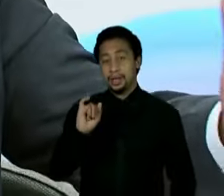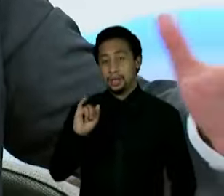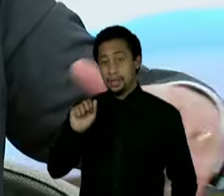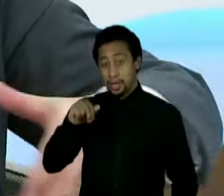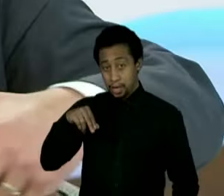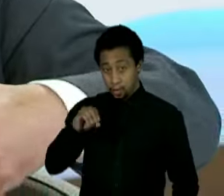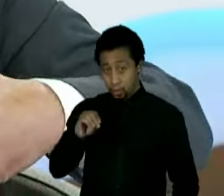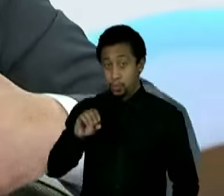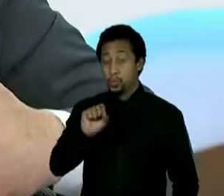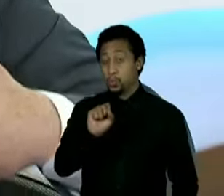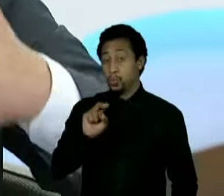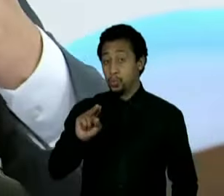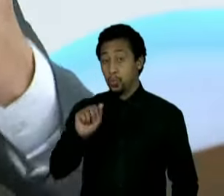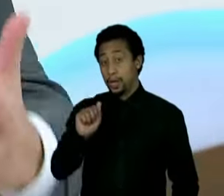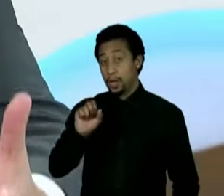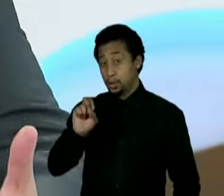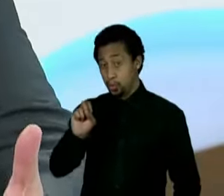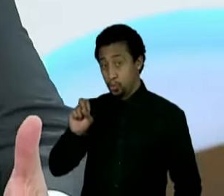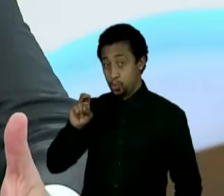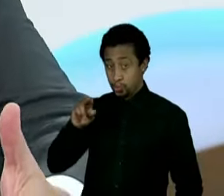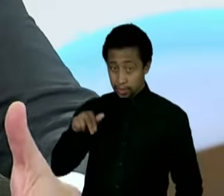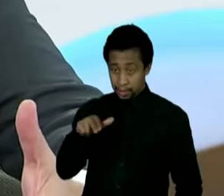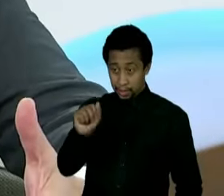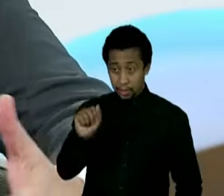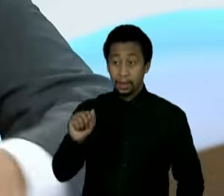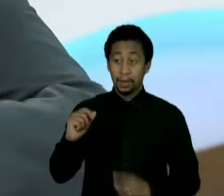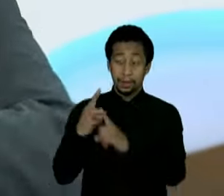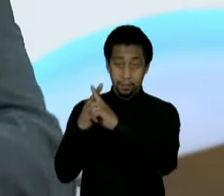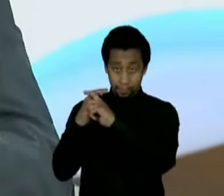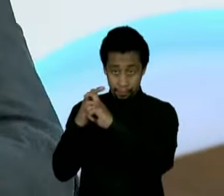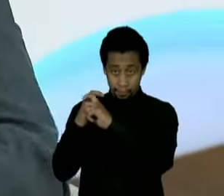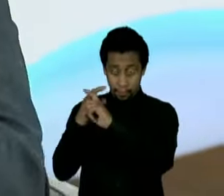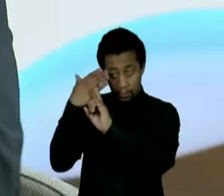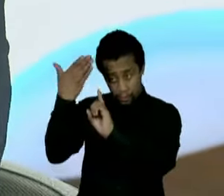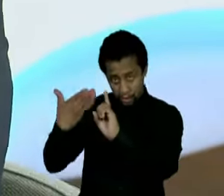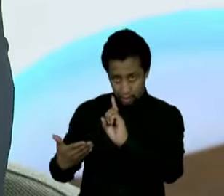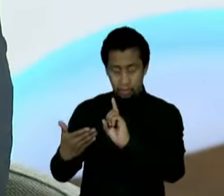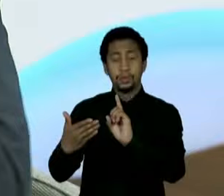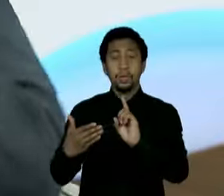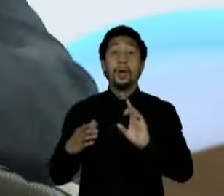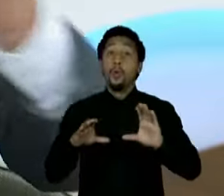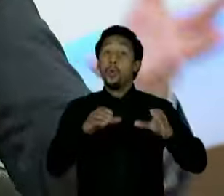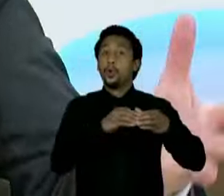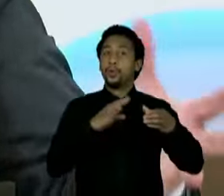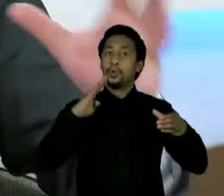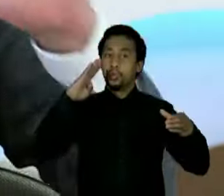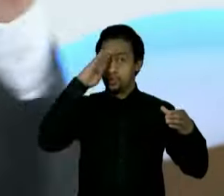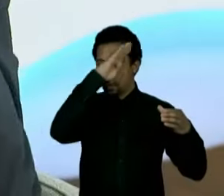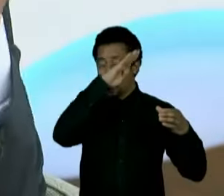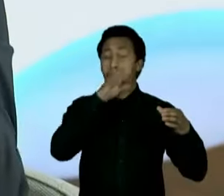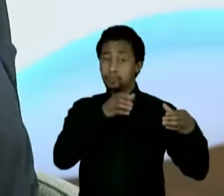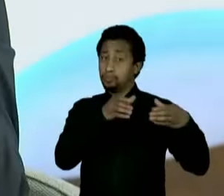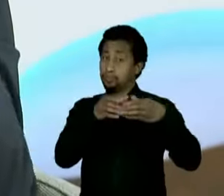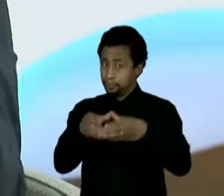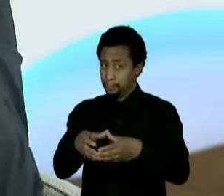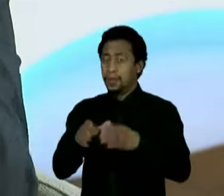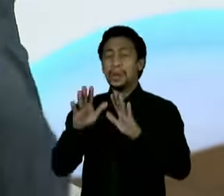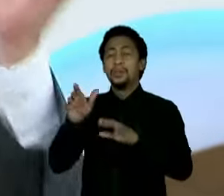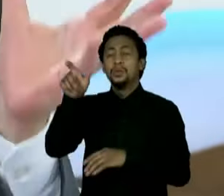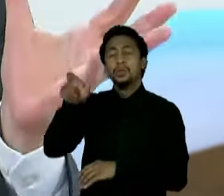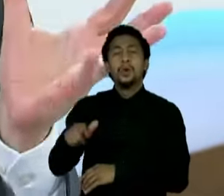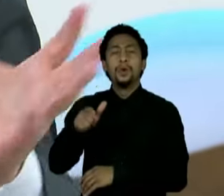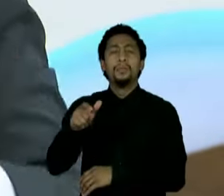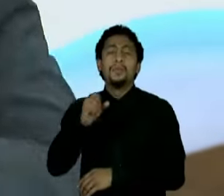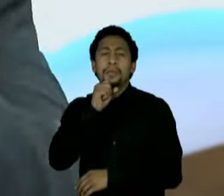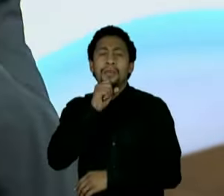Bolsonaro alegando que eram contra o Ariano Suassuna, que já morreu faz tempo. Quer dizer, enfim, é uma coisa meio... Não é uma coisa